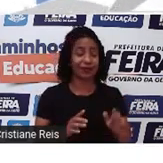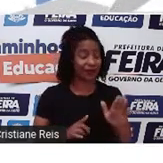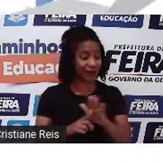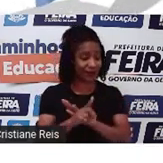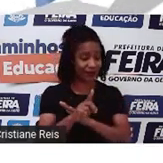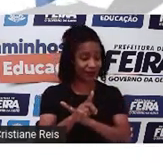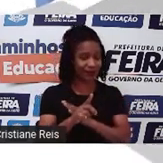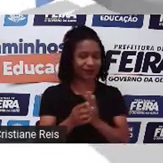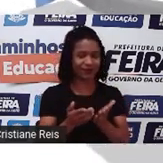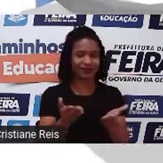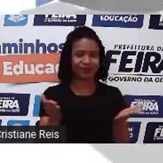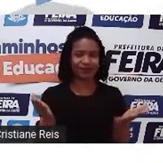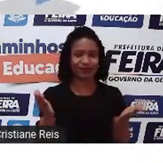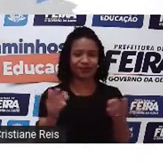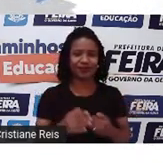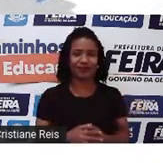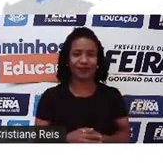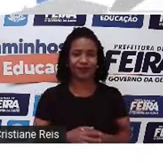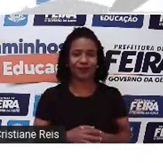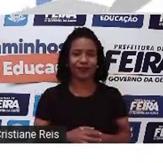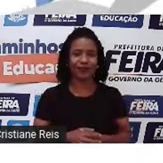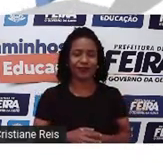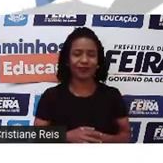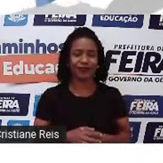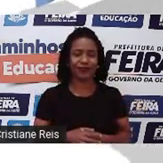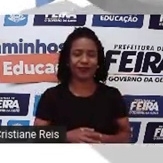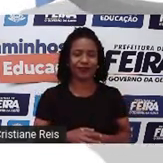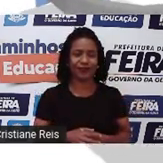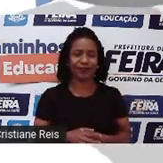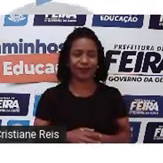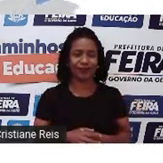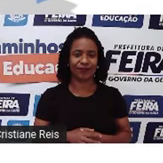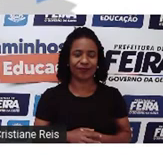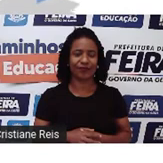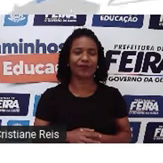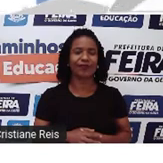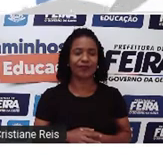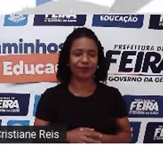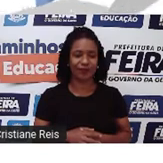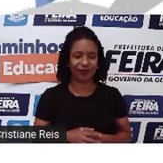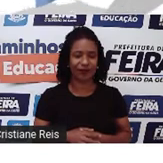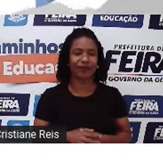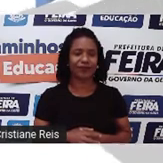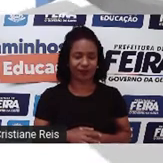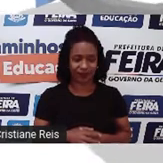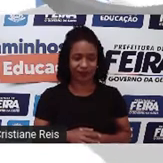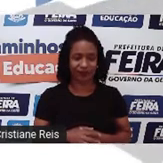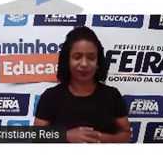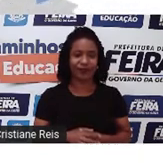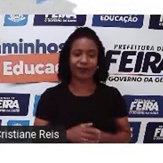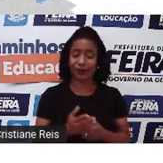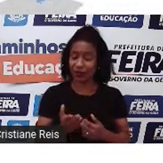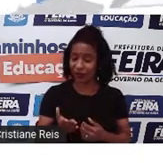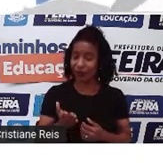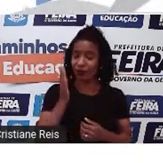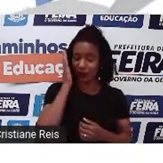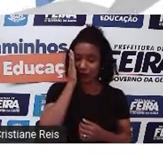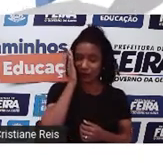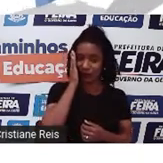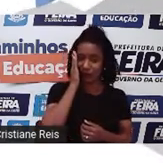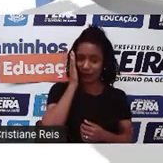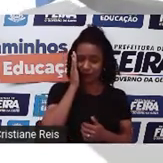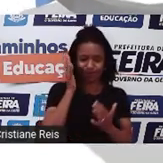I know to use my detective skills to avoid. Então, eu sei usar minhas habilidades de